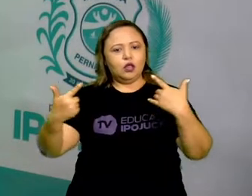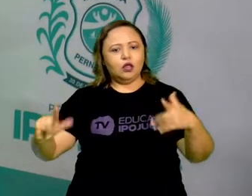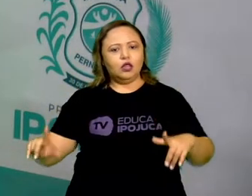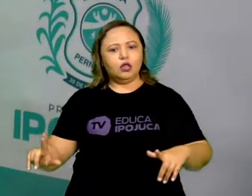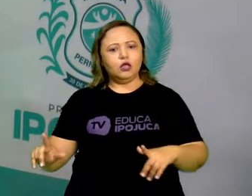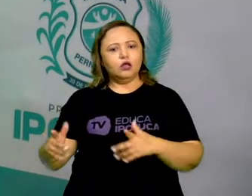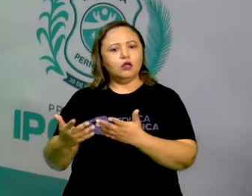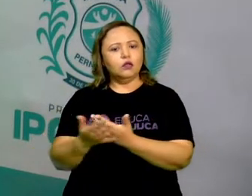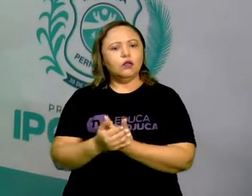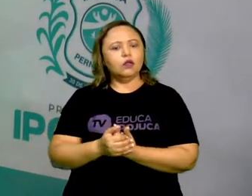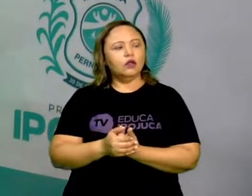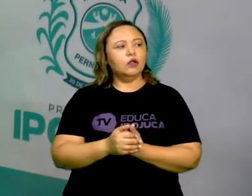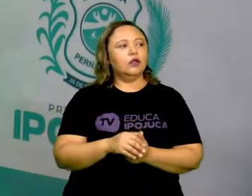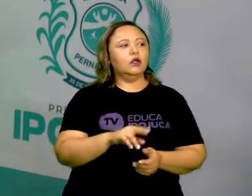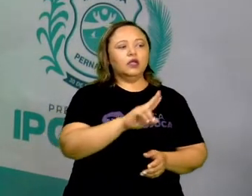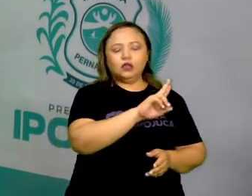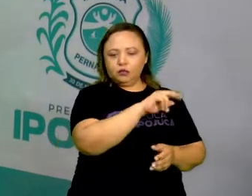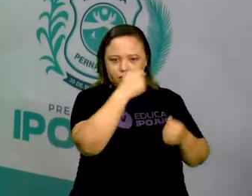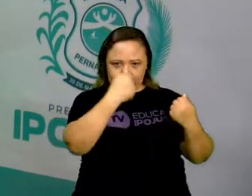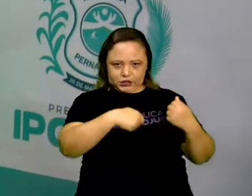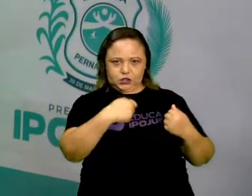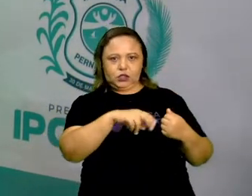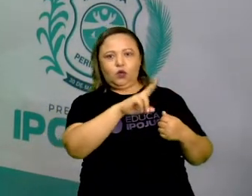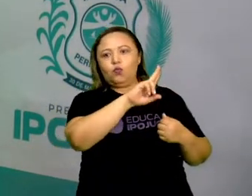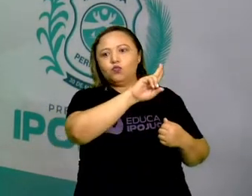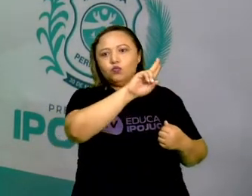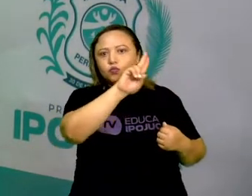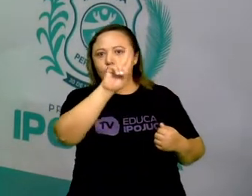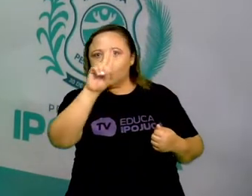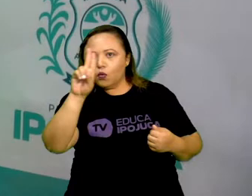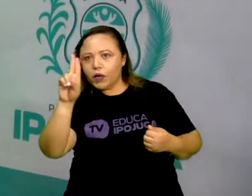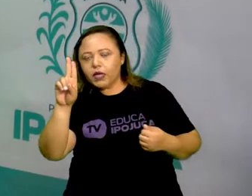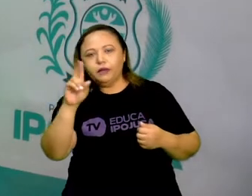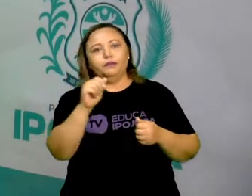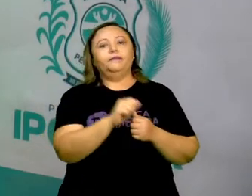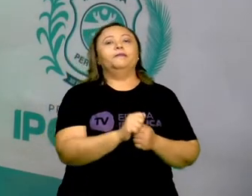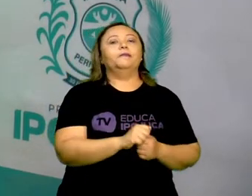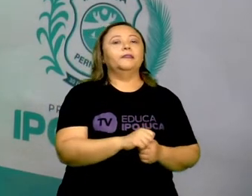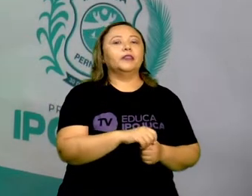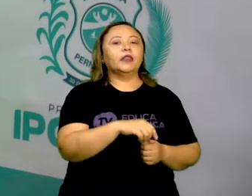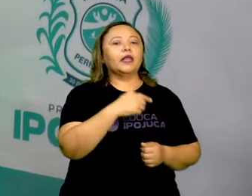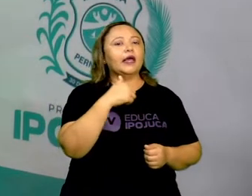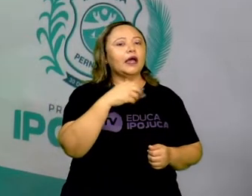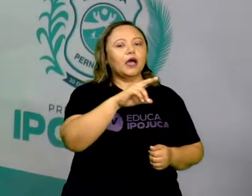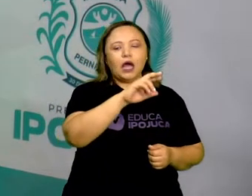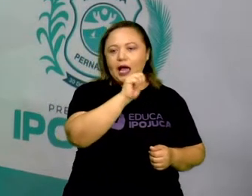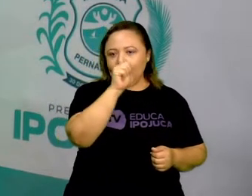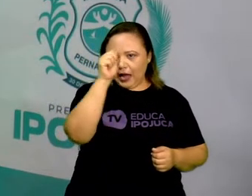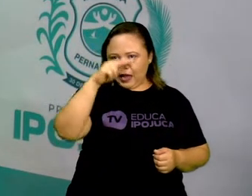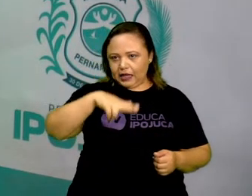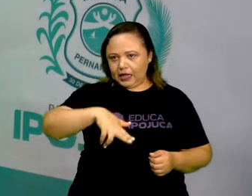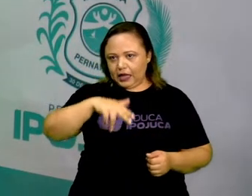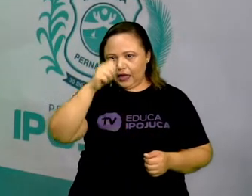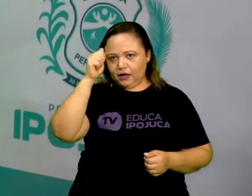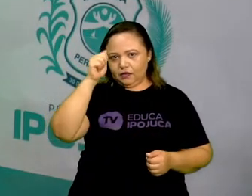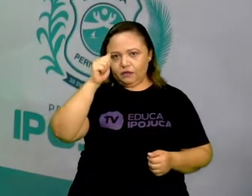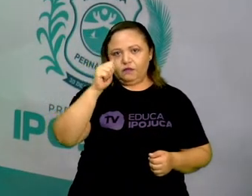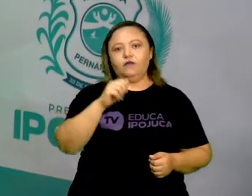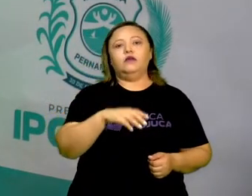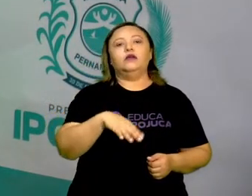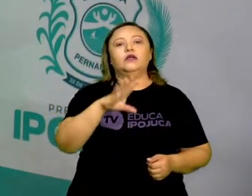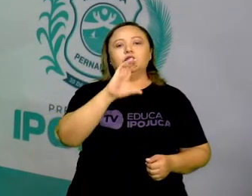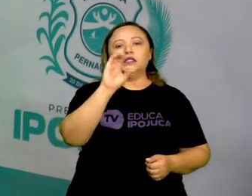nome, nós temos aqui alguns nomes, aqui, Ana, Bruno, César, Fábio.